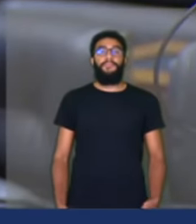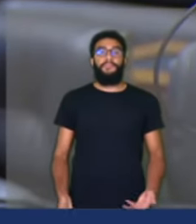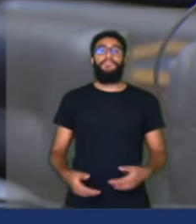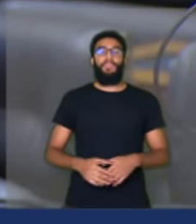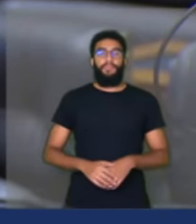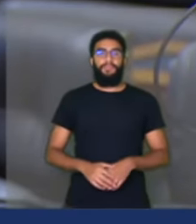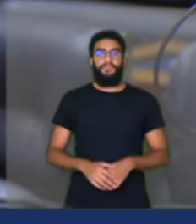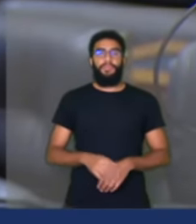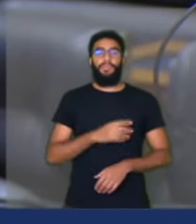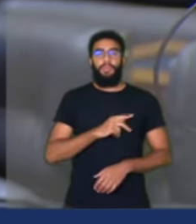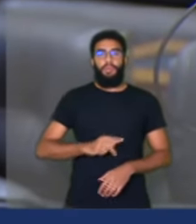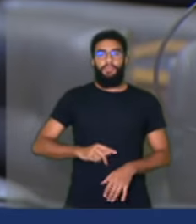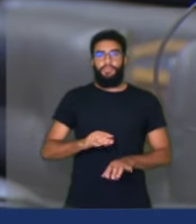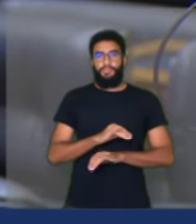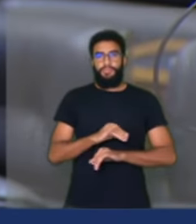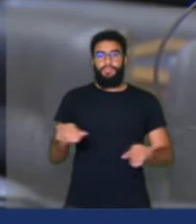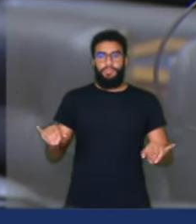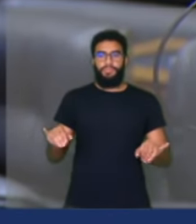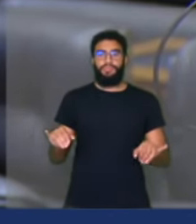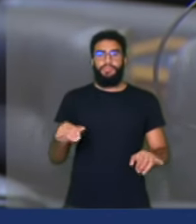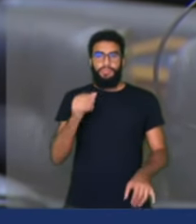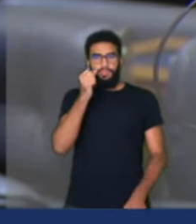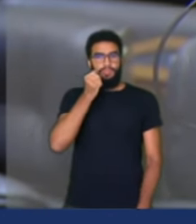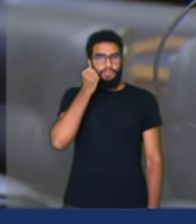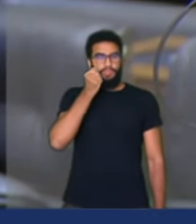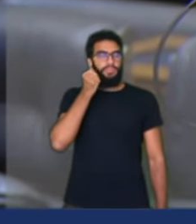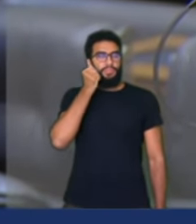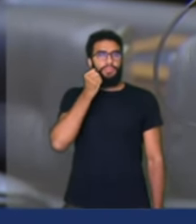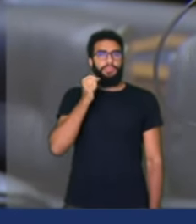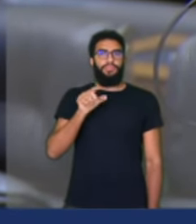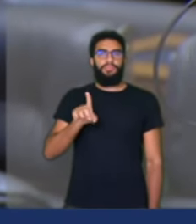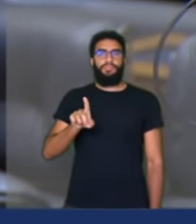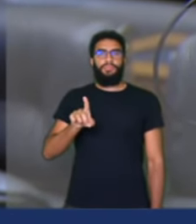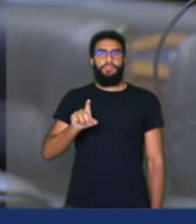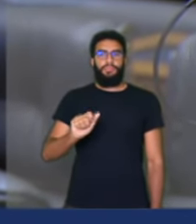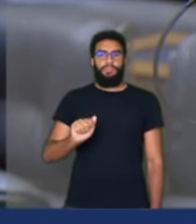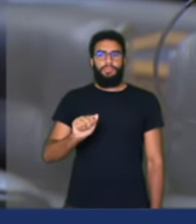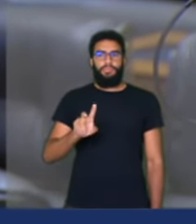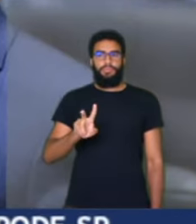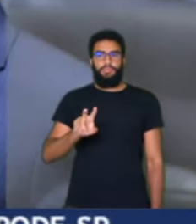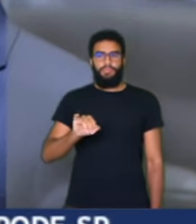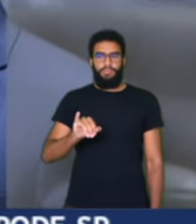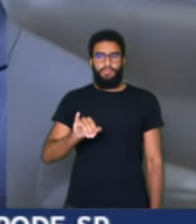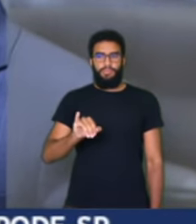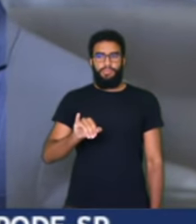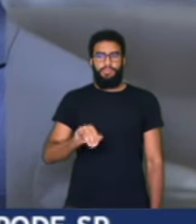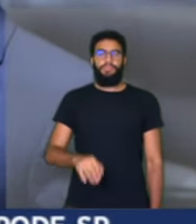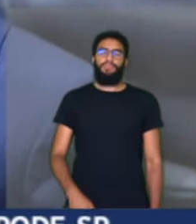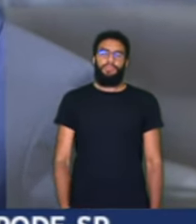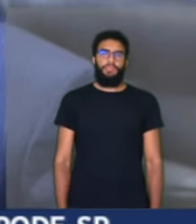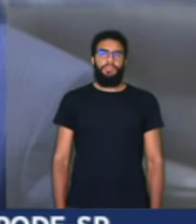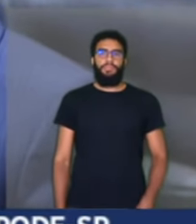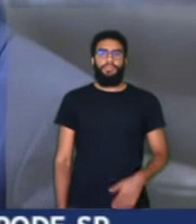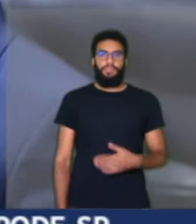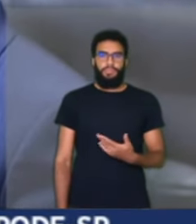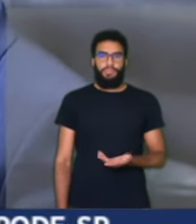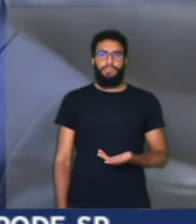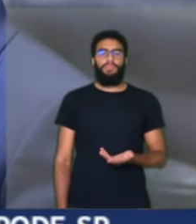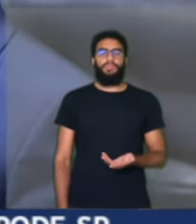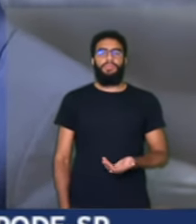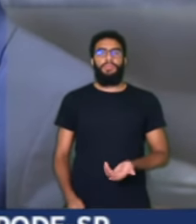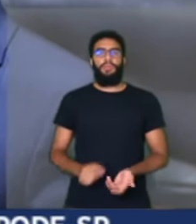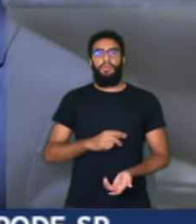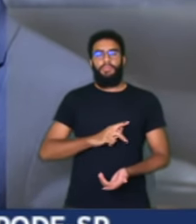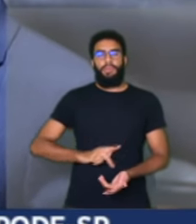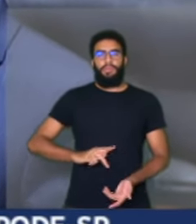falar aqui com o senador Davi Alcolumbre. Senador Davi Alcolumbre, presidente da CCJ do